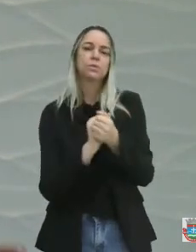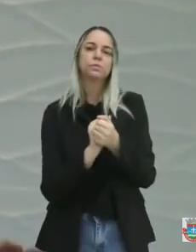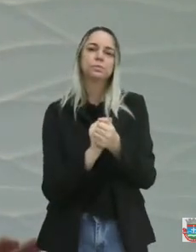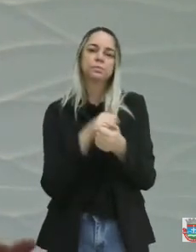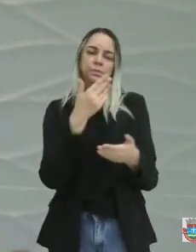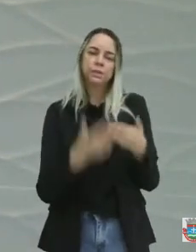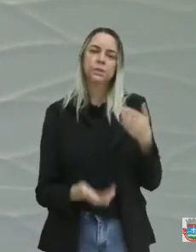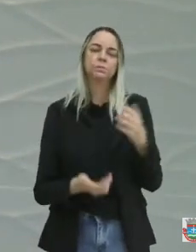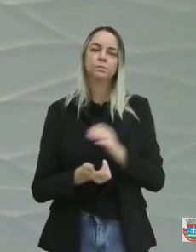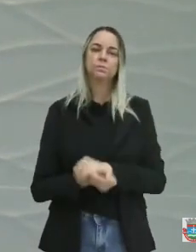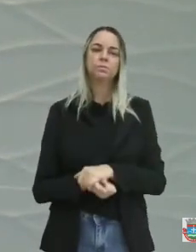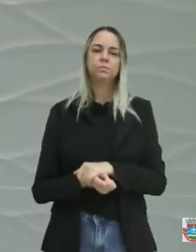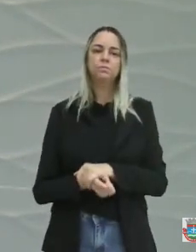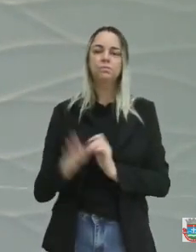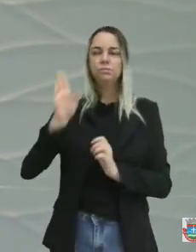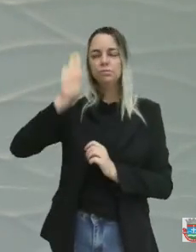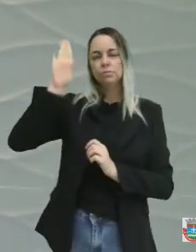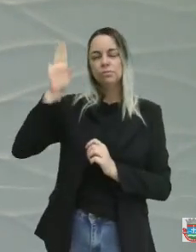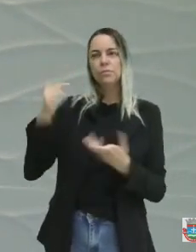É assim que se cuida do povo?